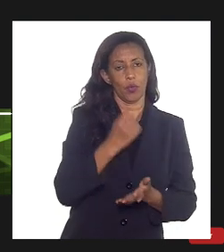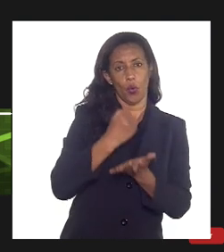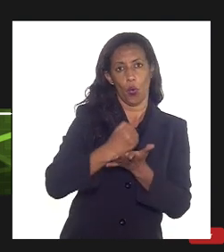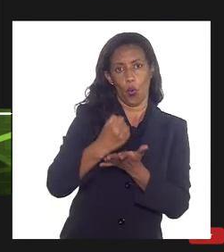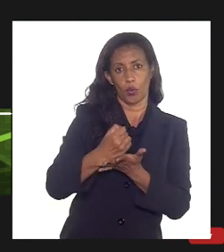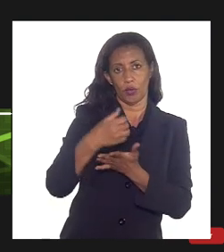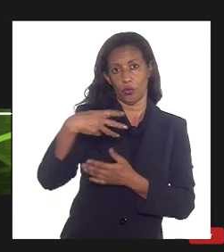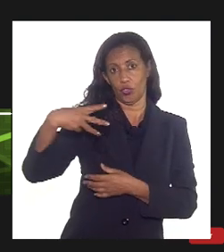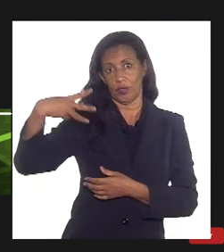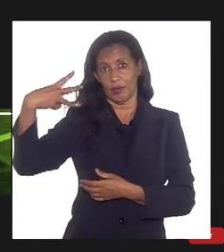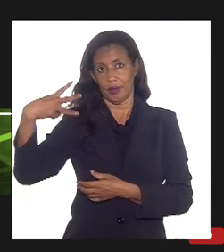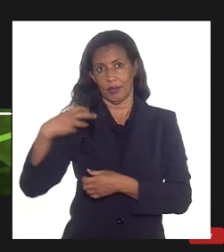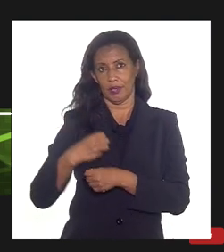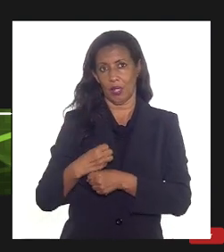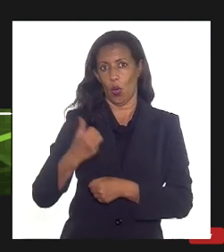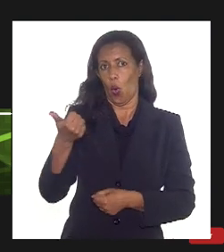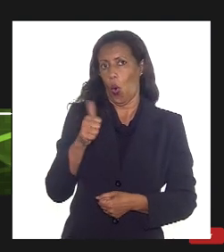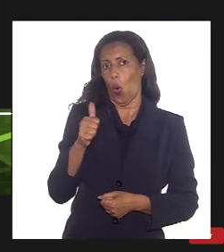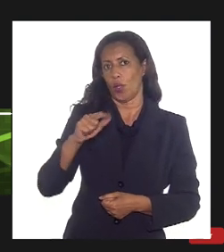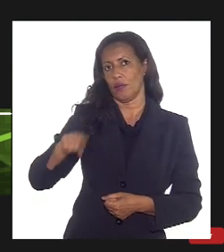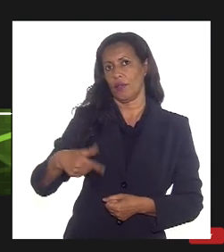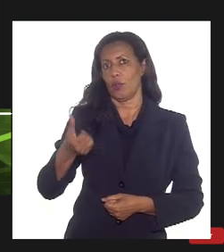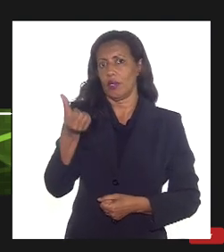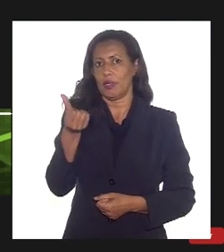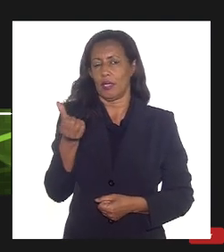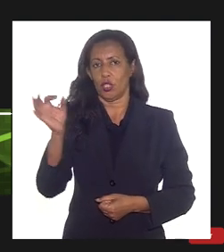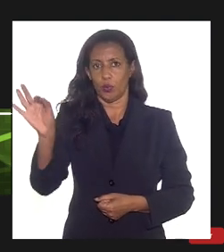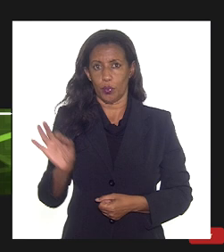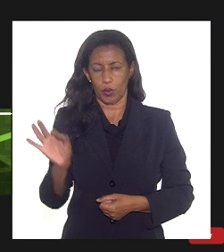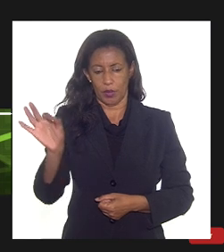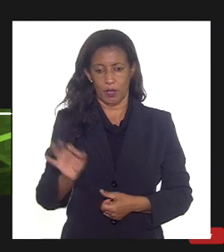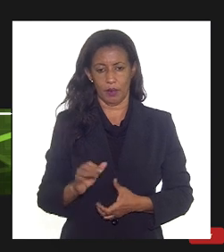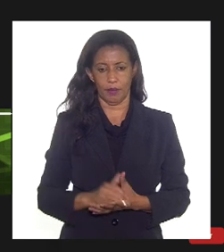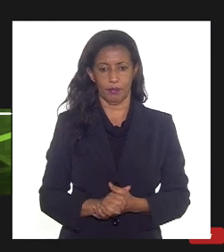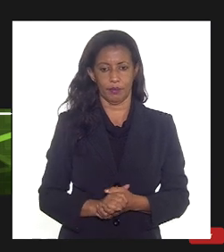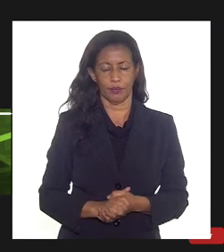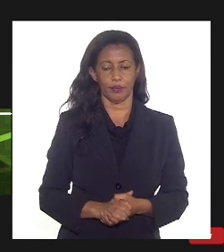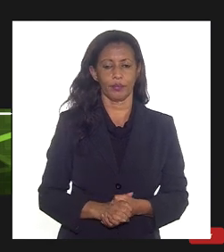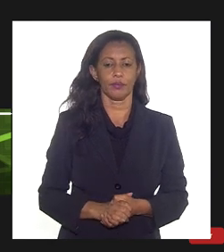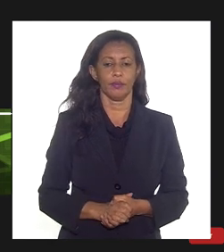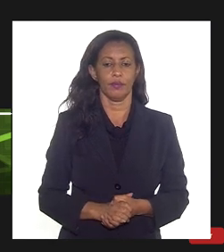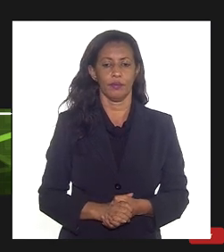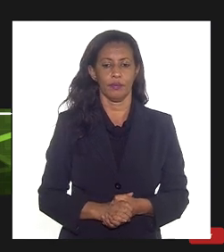até 3 anos 11,6% do Brent esse contrato como eu falei público